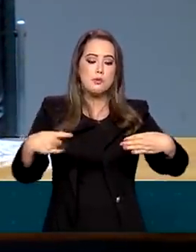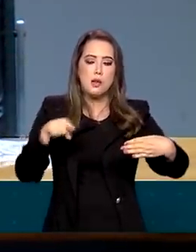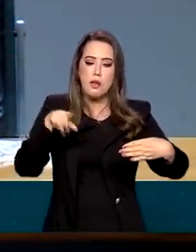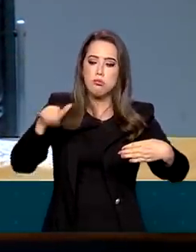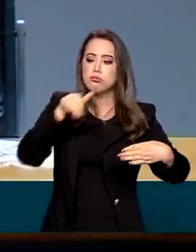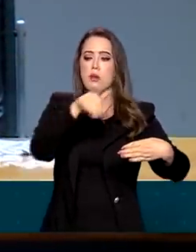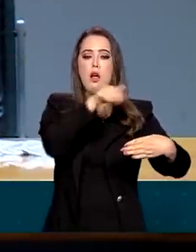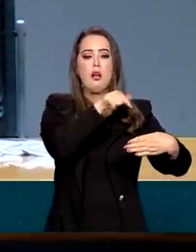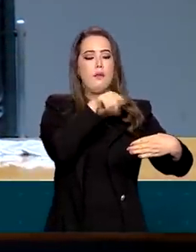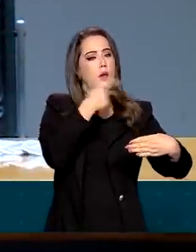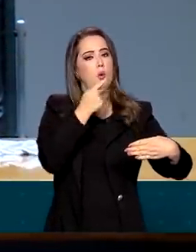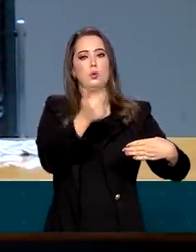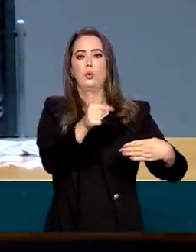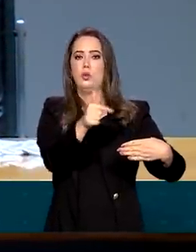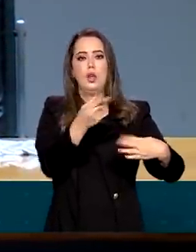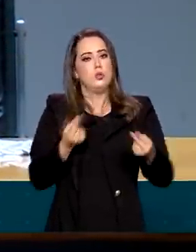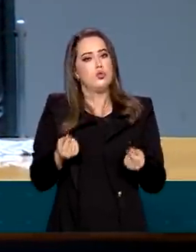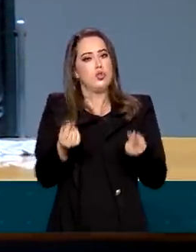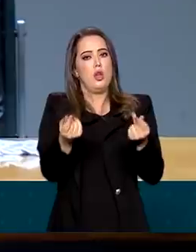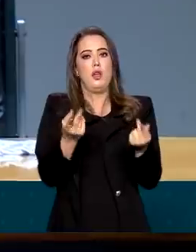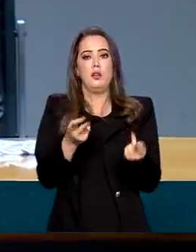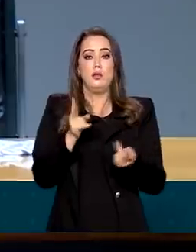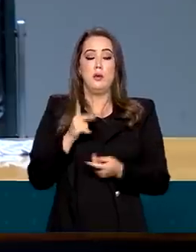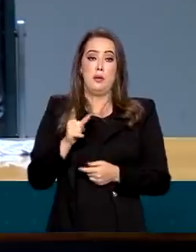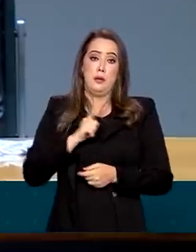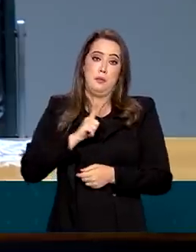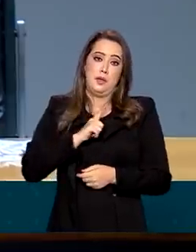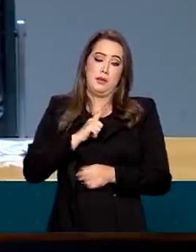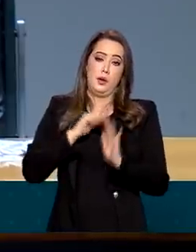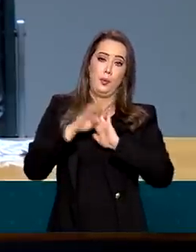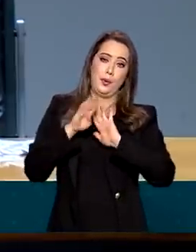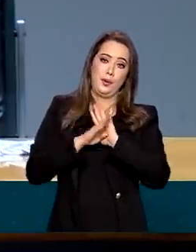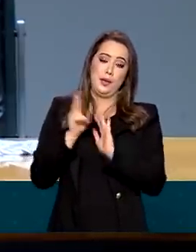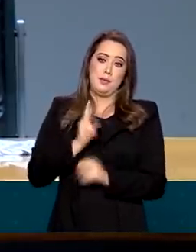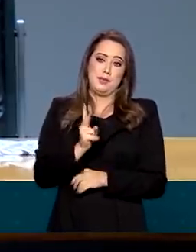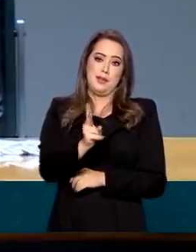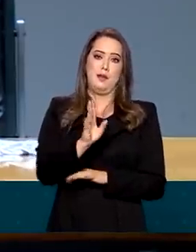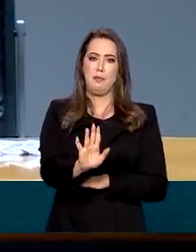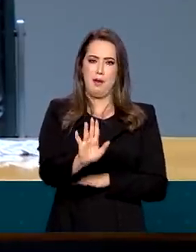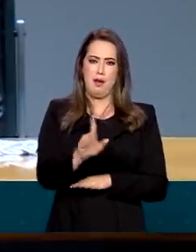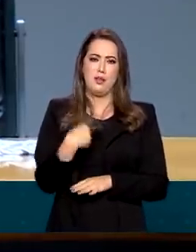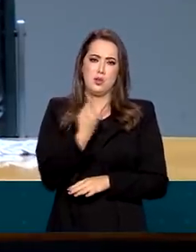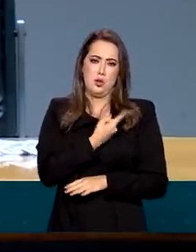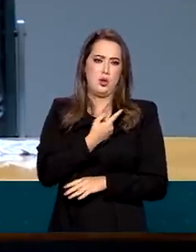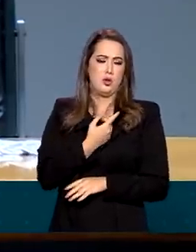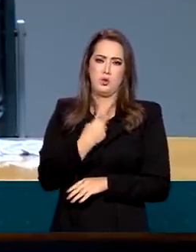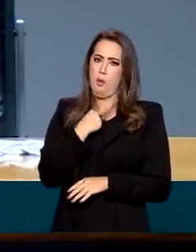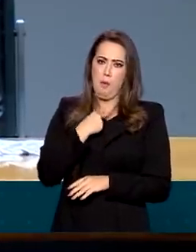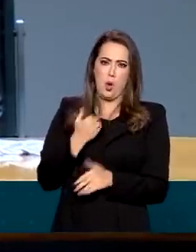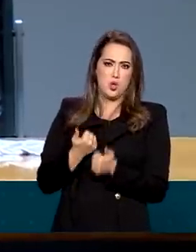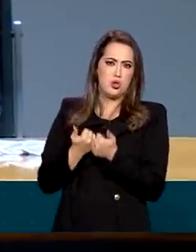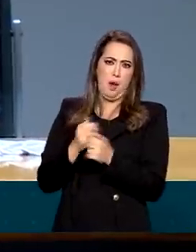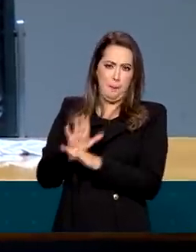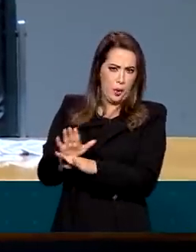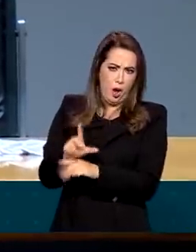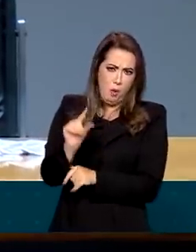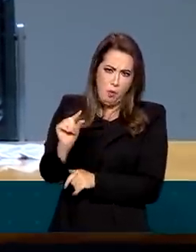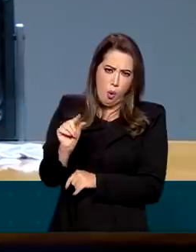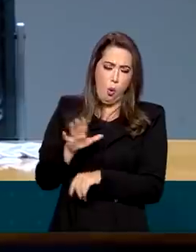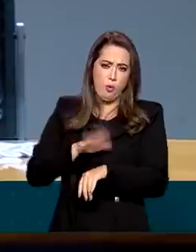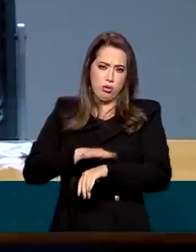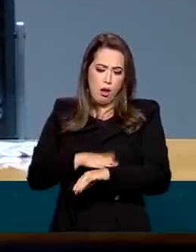eu estou sem essa fonte para fazer um programa permanente. Mas, nós não podemos ajudar. Pode ser um programa temporário.